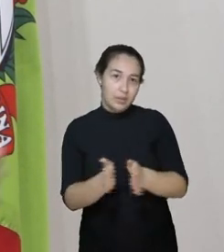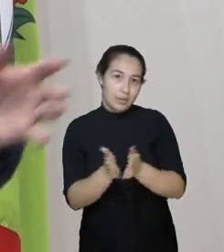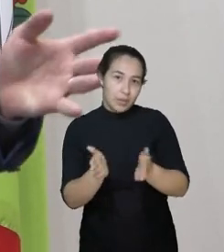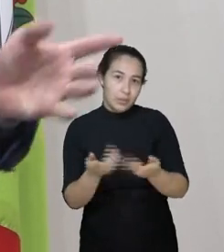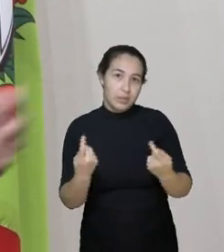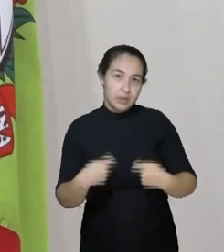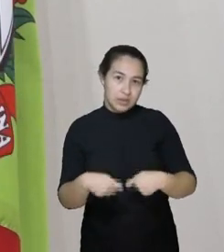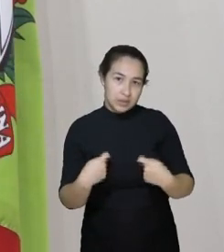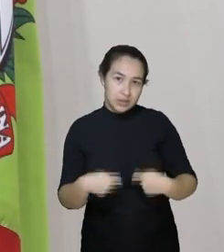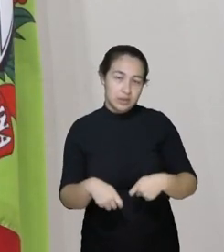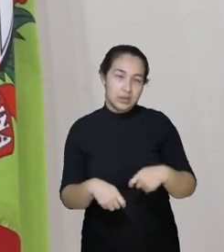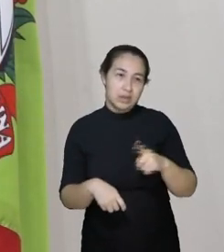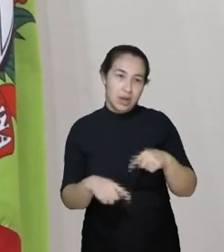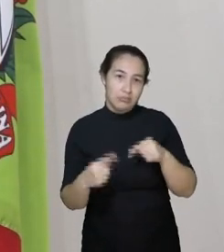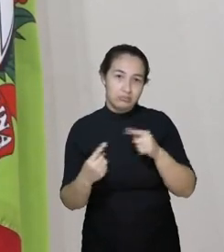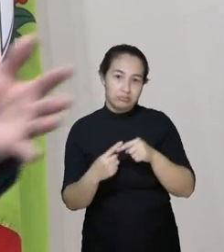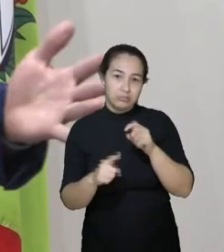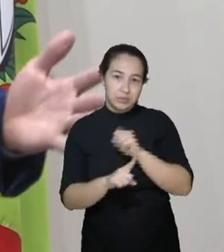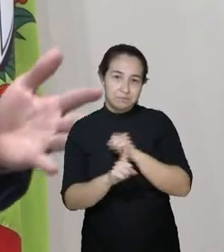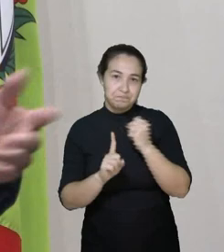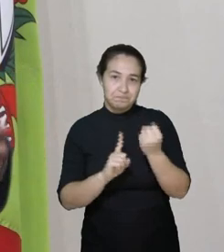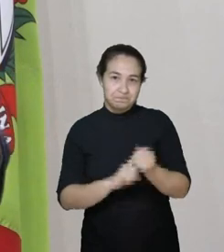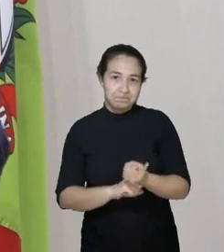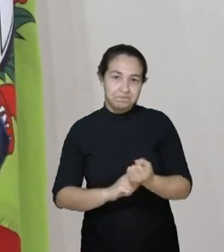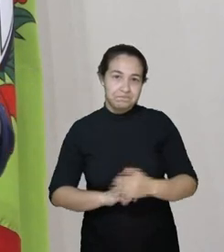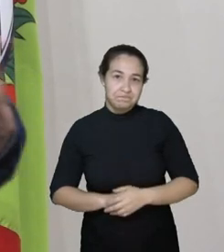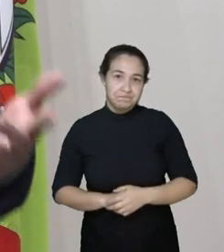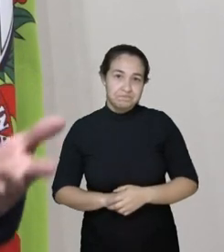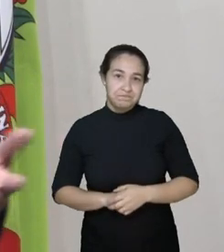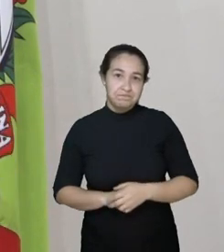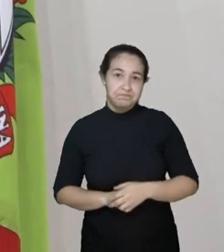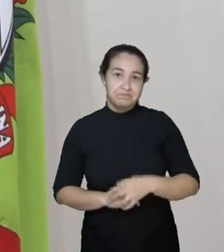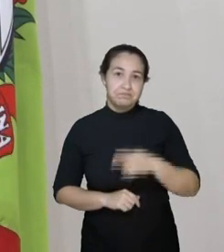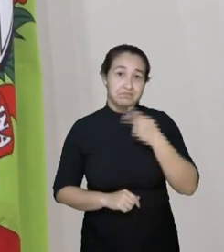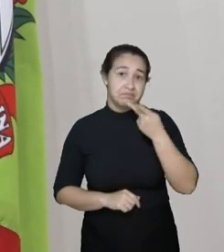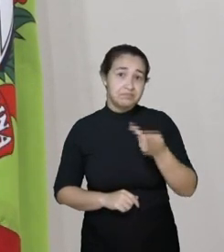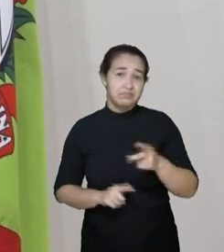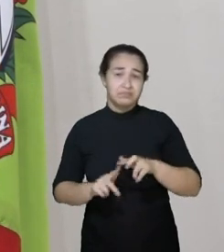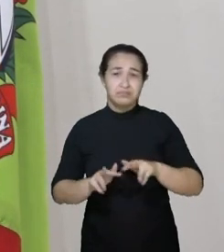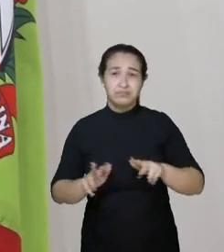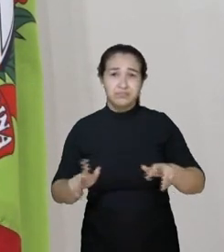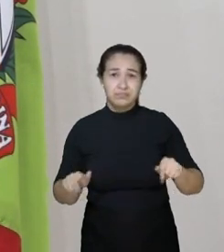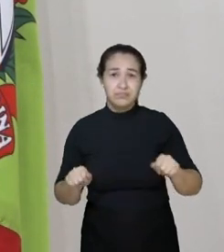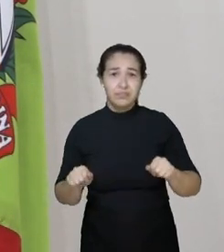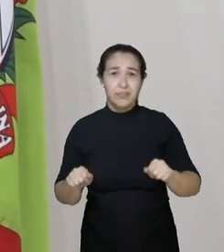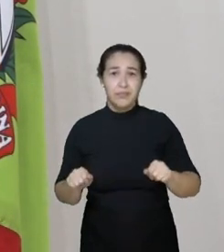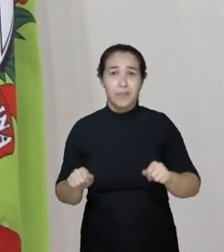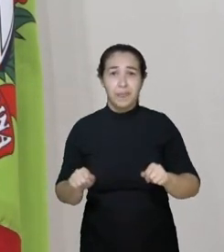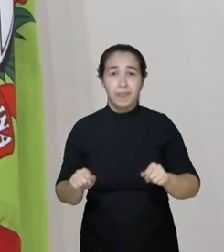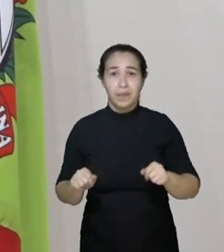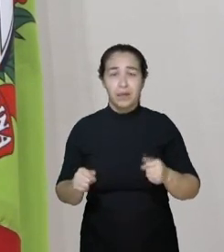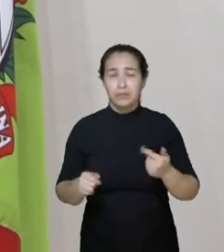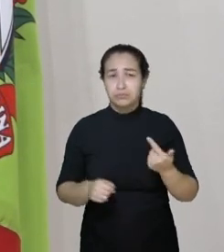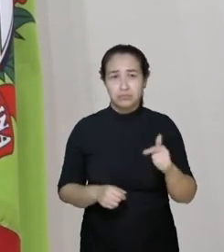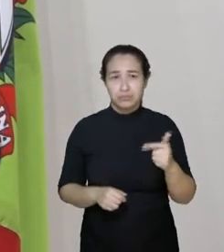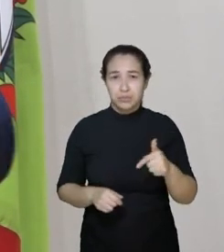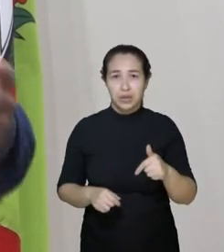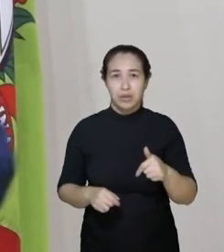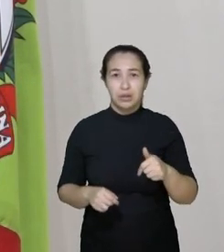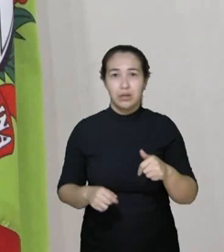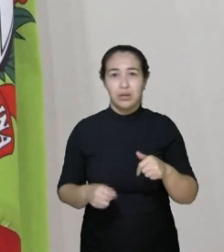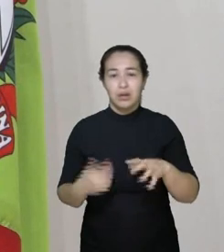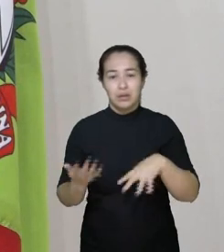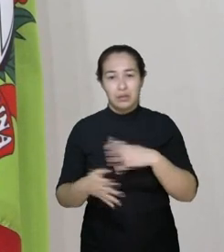Ali falaram várias vezes que estavam negando que existem destruição de família e outras